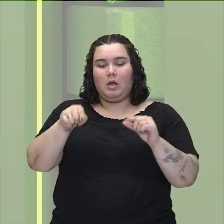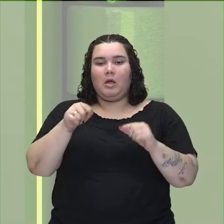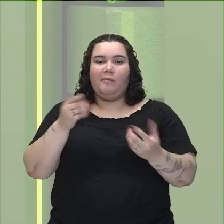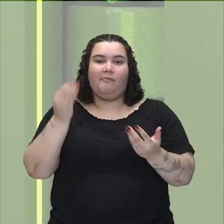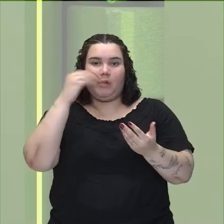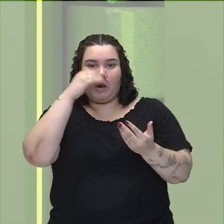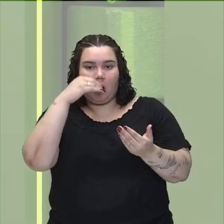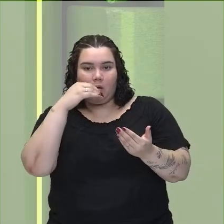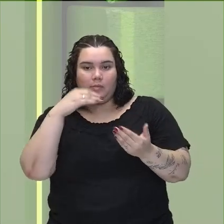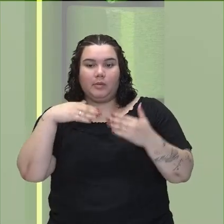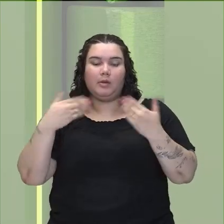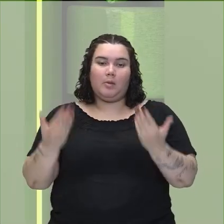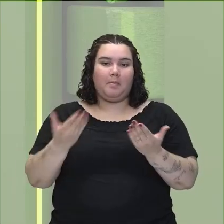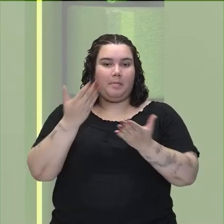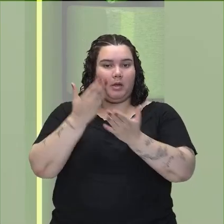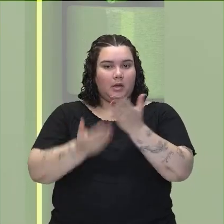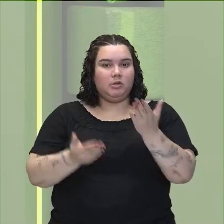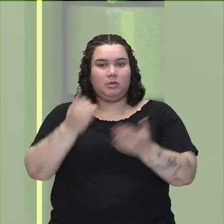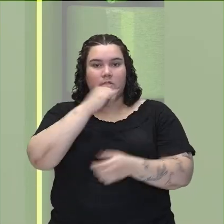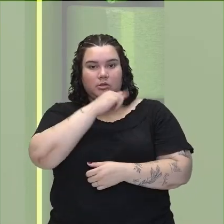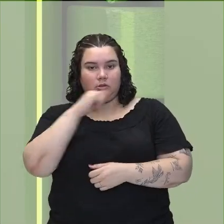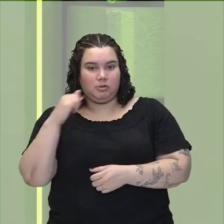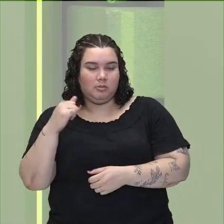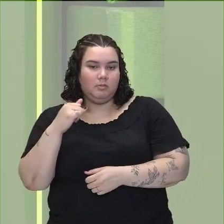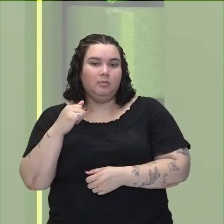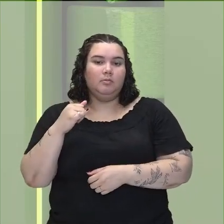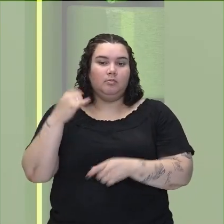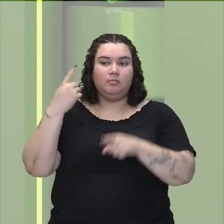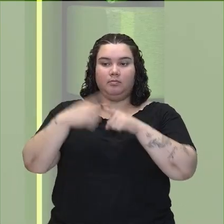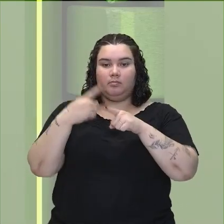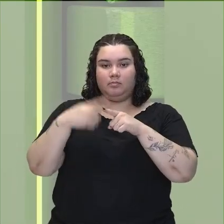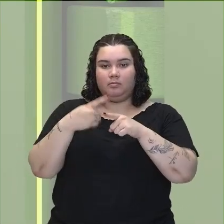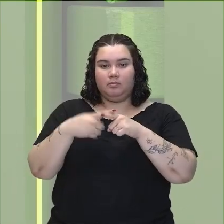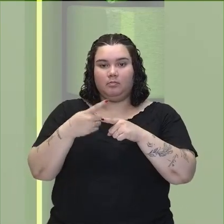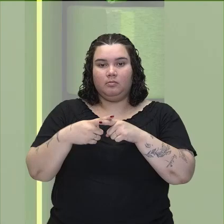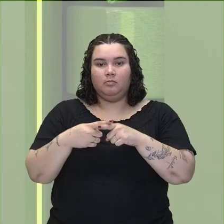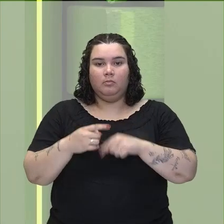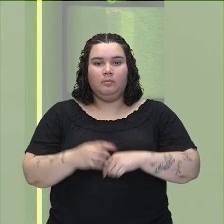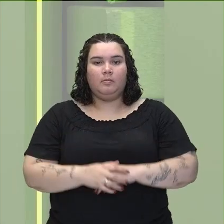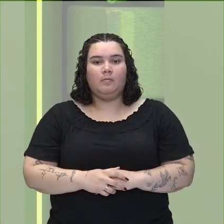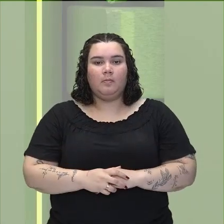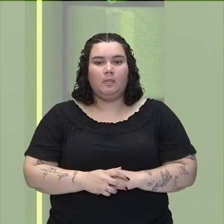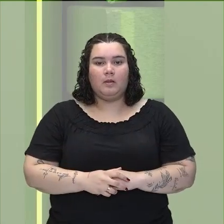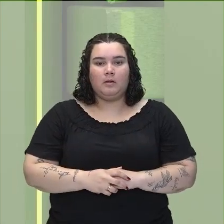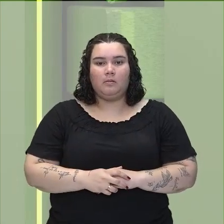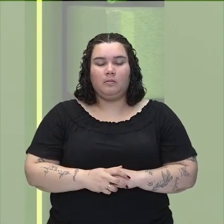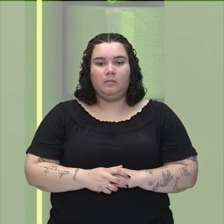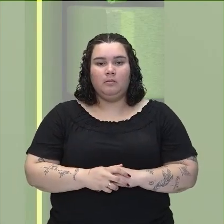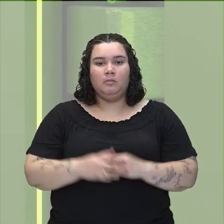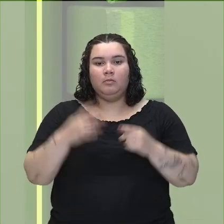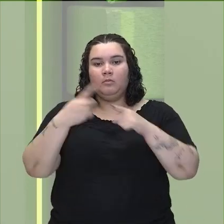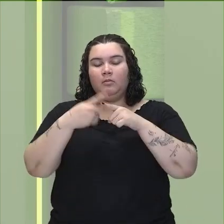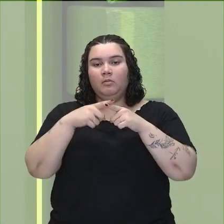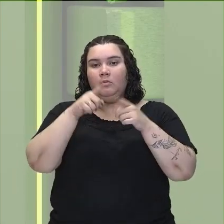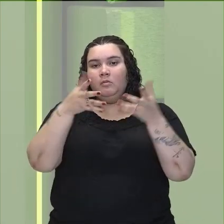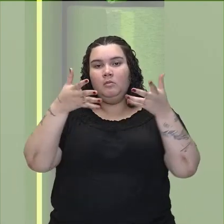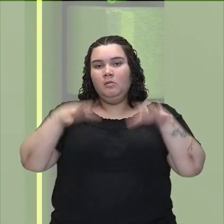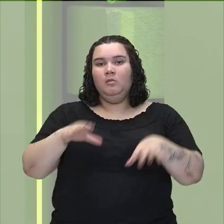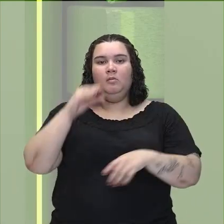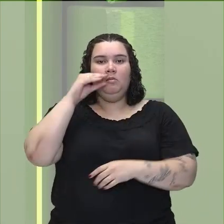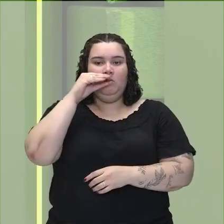E isso é perda de energia, porque a sua vontade não é esquentar, e sim